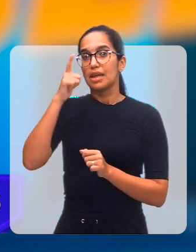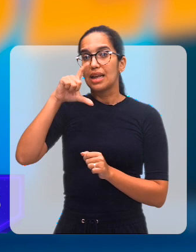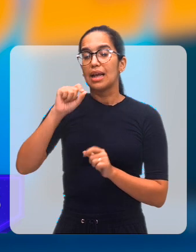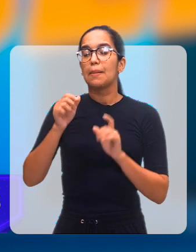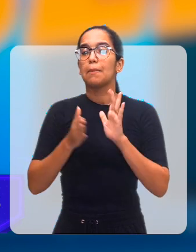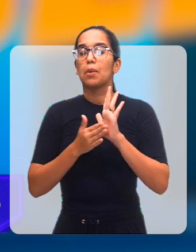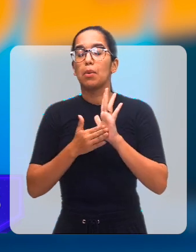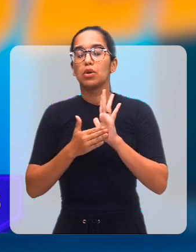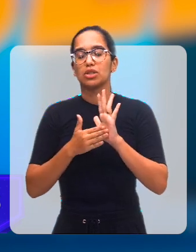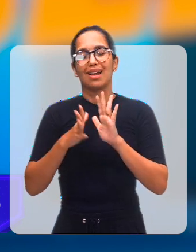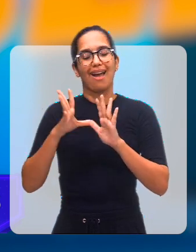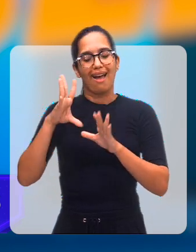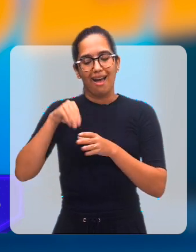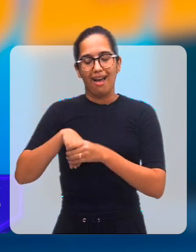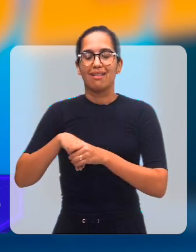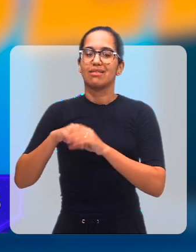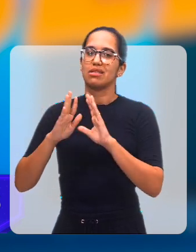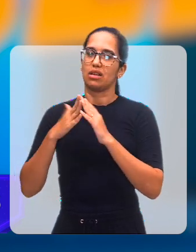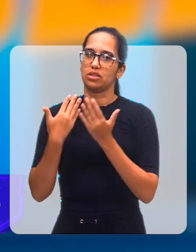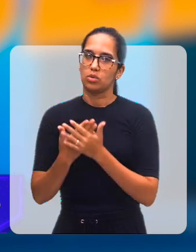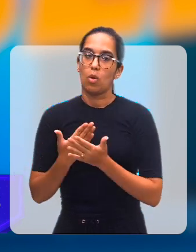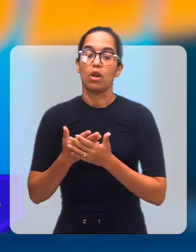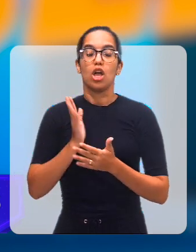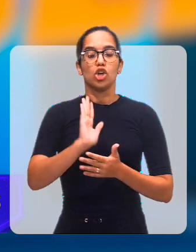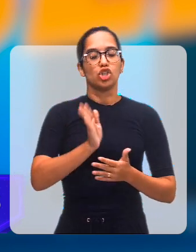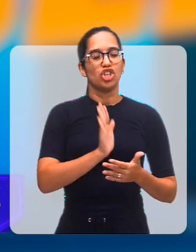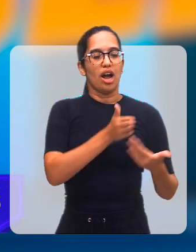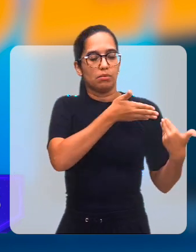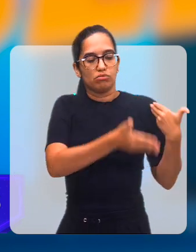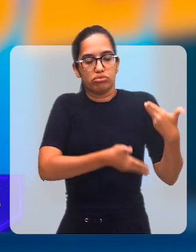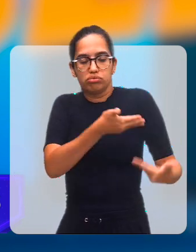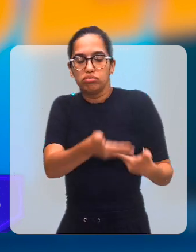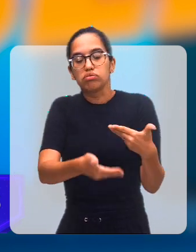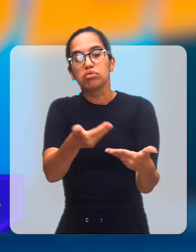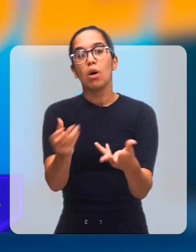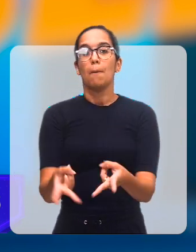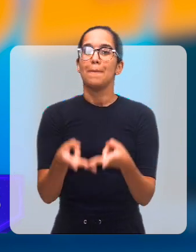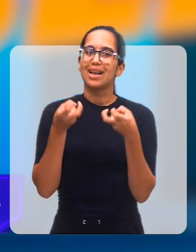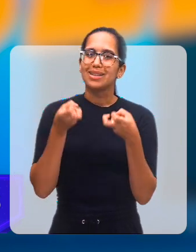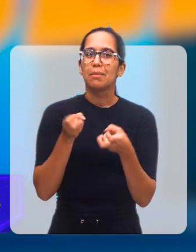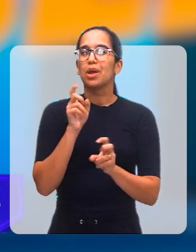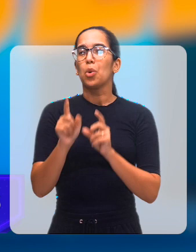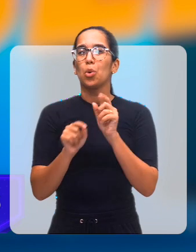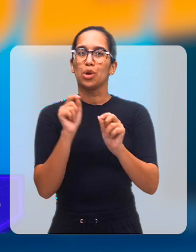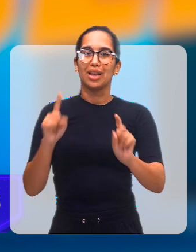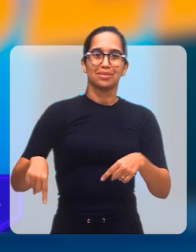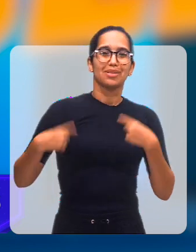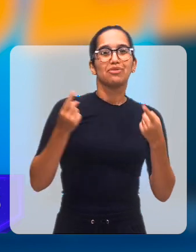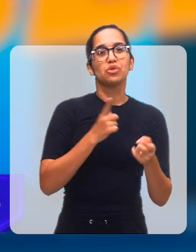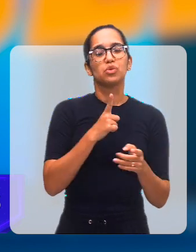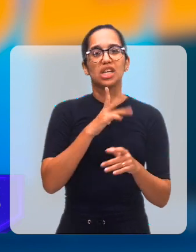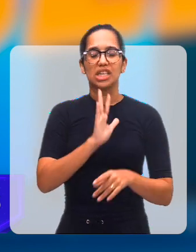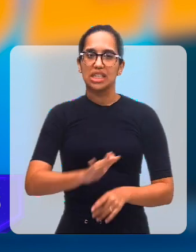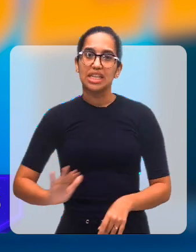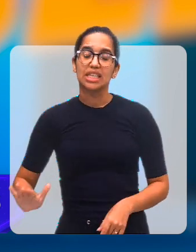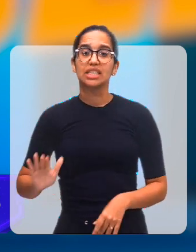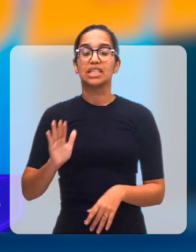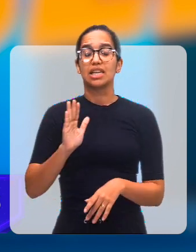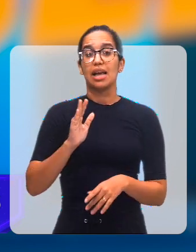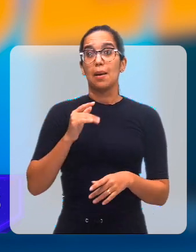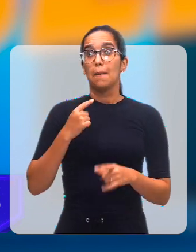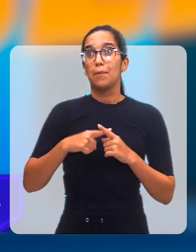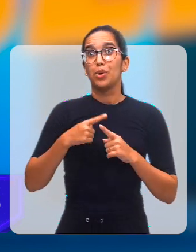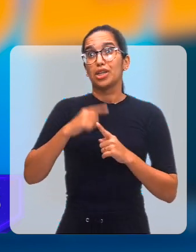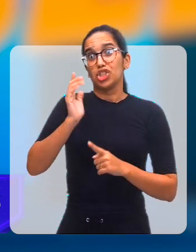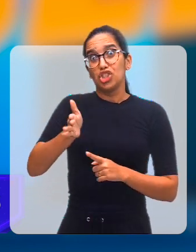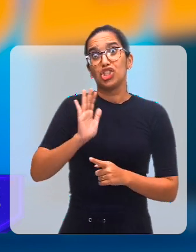escola, que vem observando essa criança, vem detectando as dificuldades que a escola já tentou